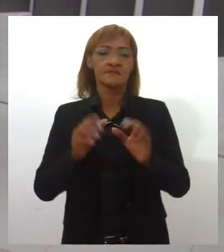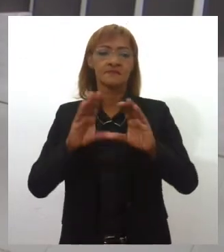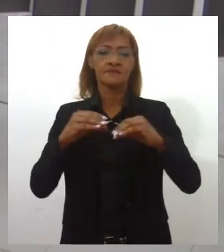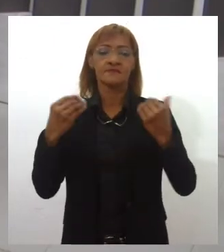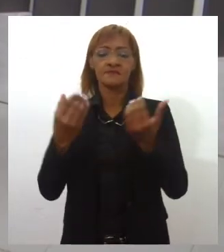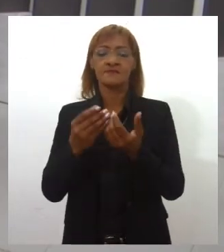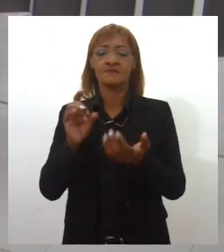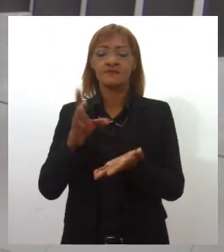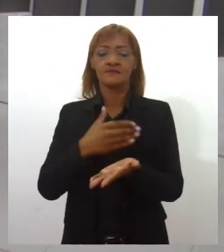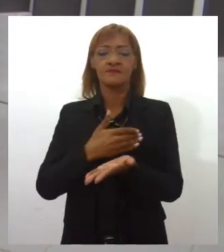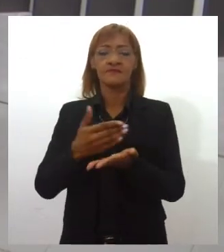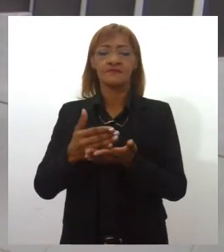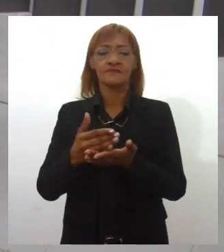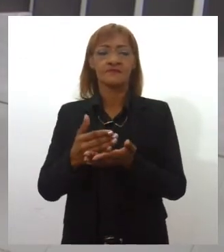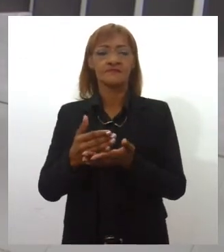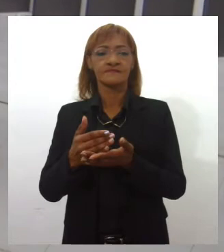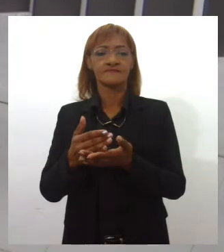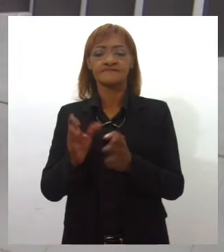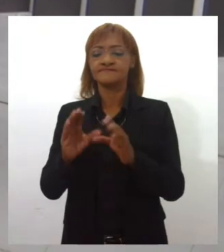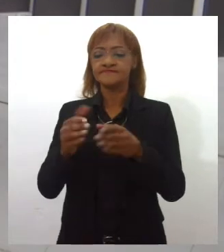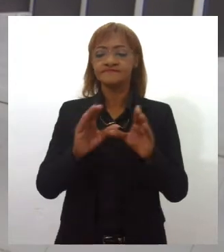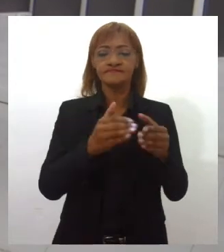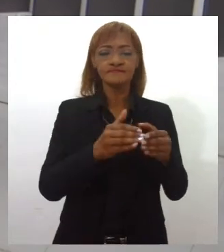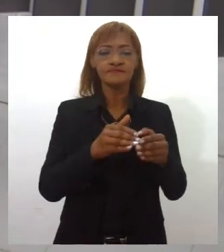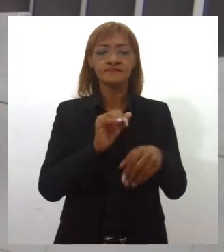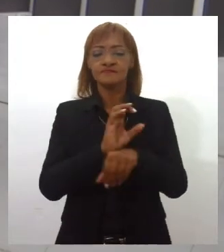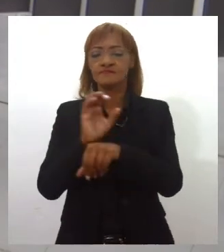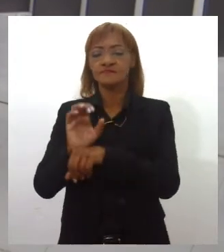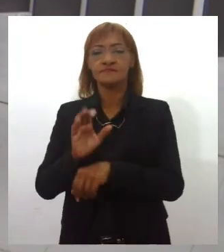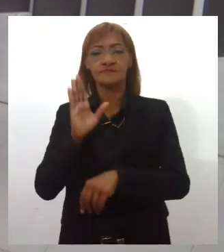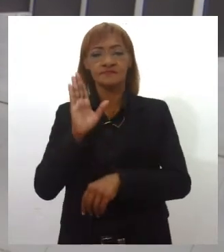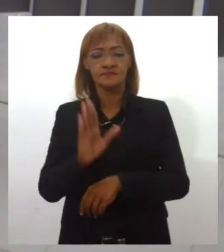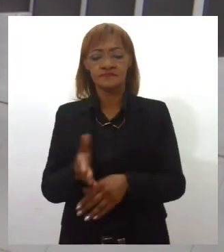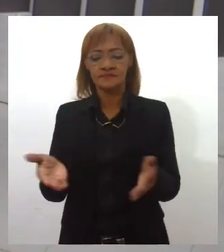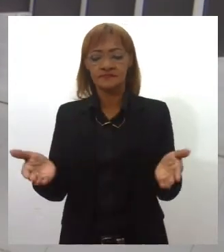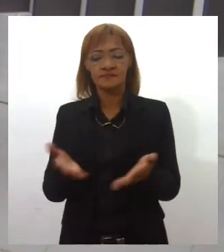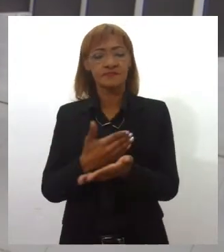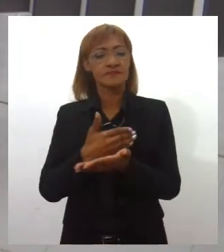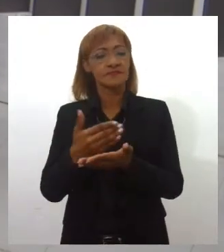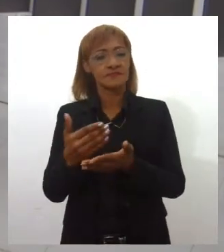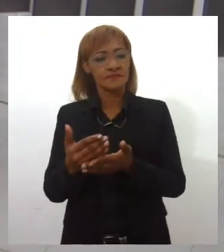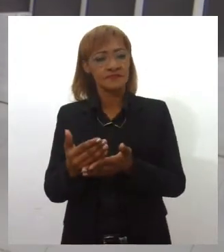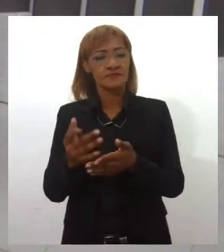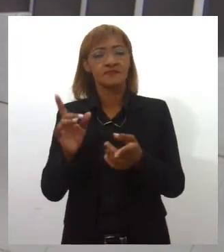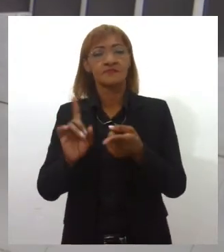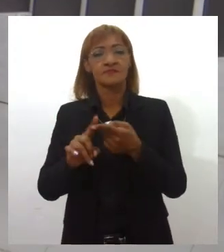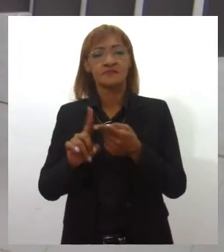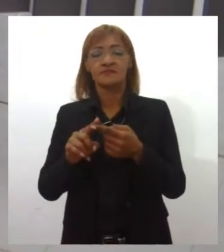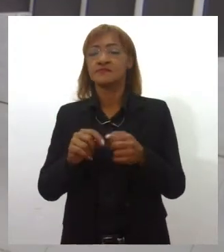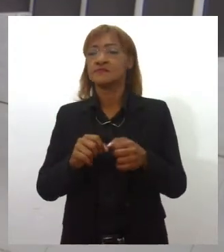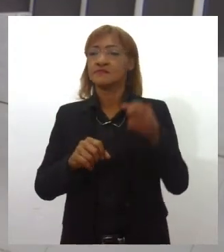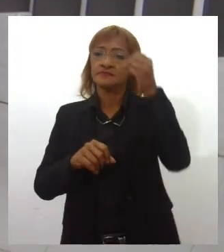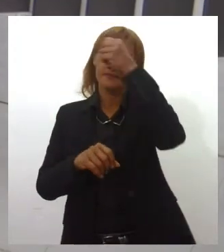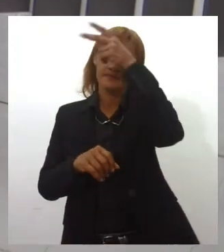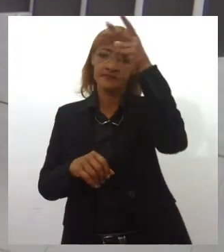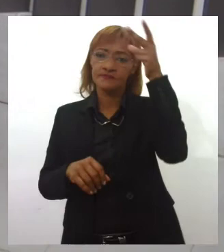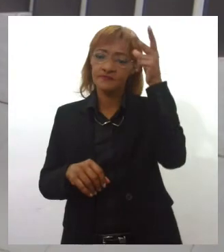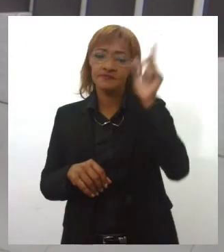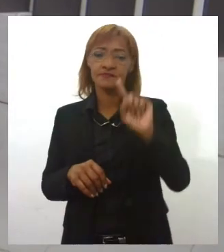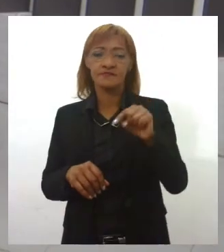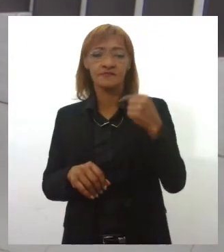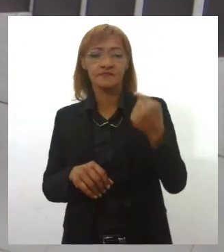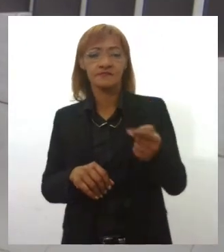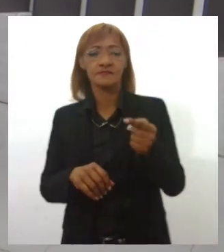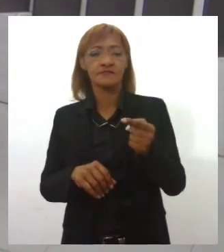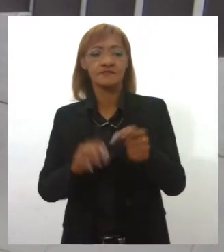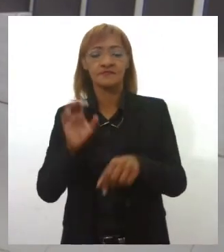começando. As etapas municipais estão sendo realizadas neste momento. Vamos para as intermunicipais. Depois vai vir a etapa